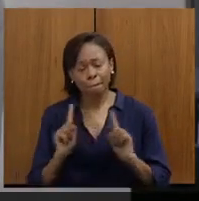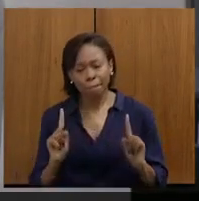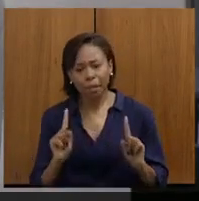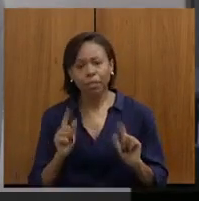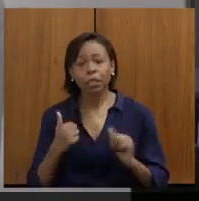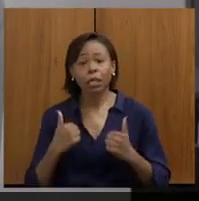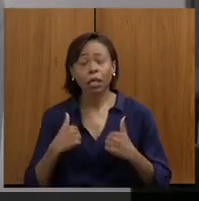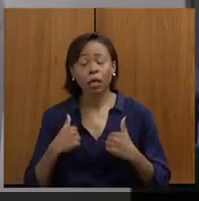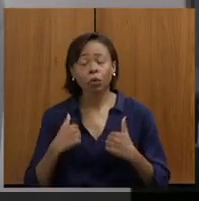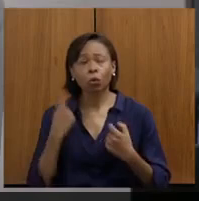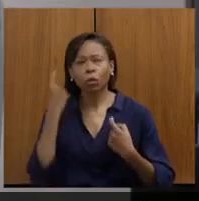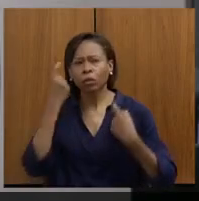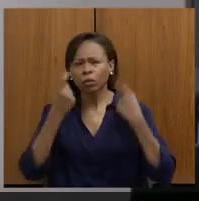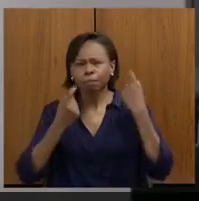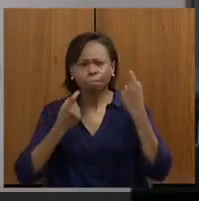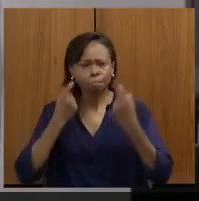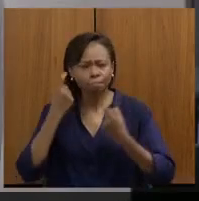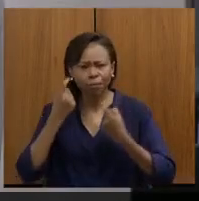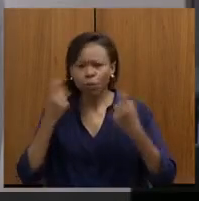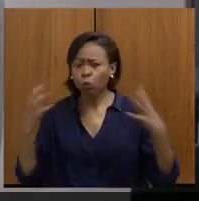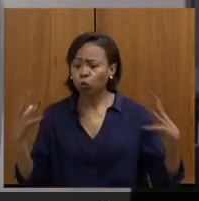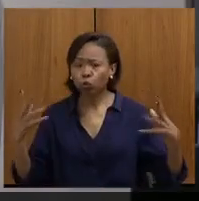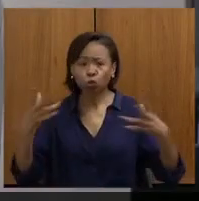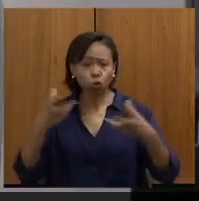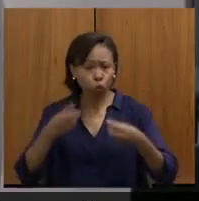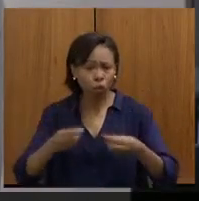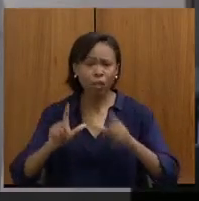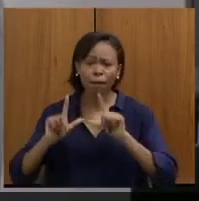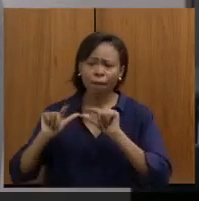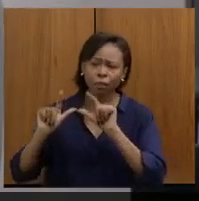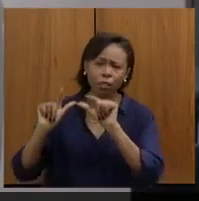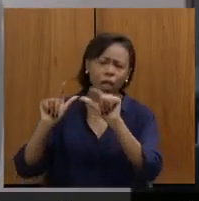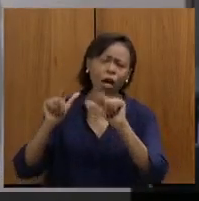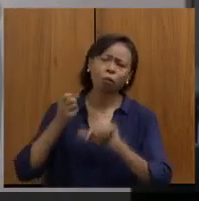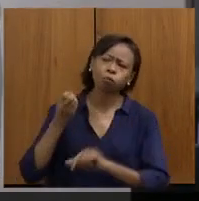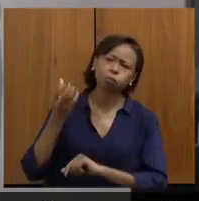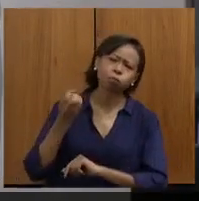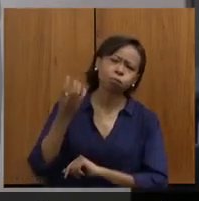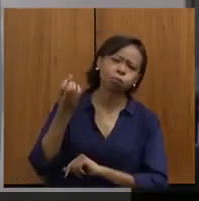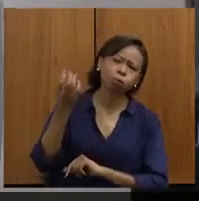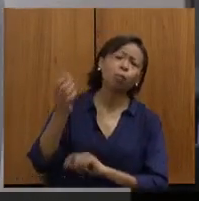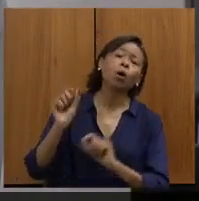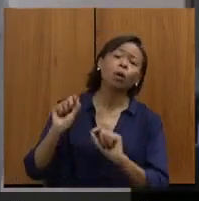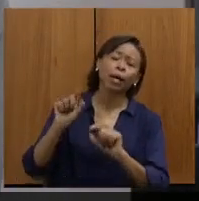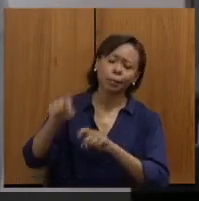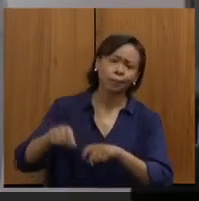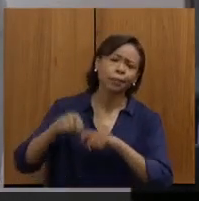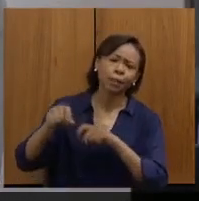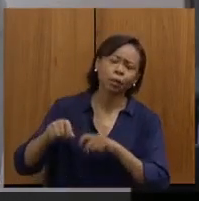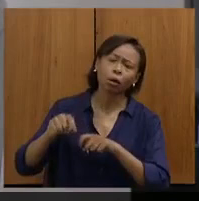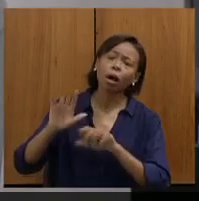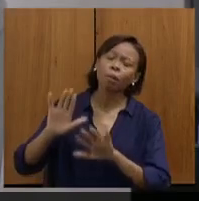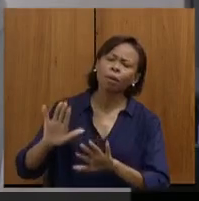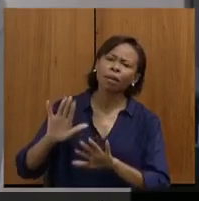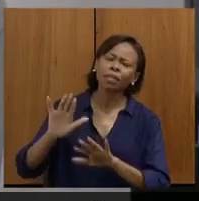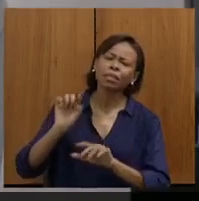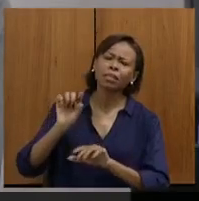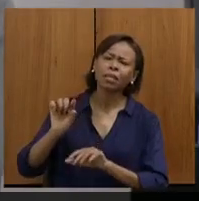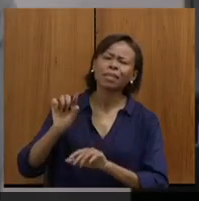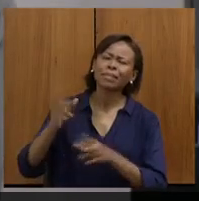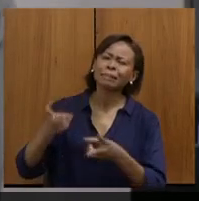eu tenho me preocupado muito, nós todos viajamos muito pelo interior, e a coisa que chama atenção são